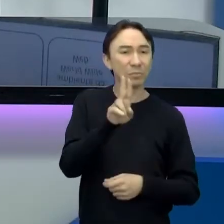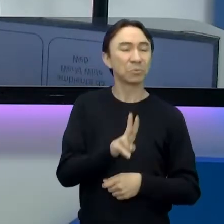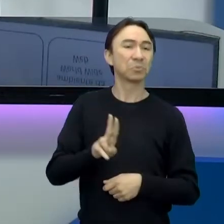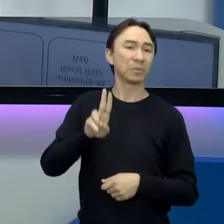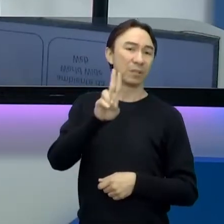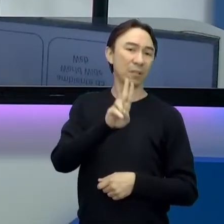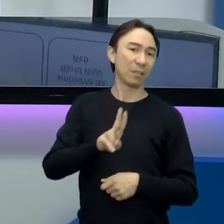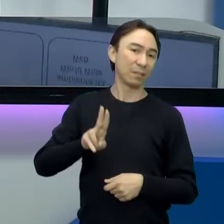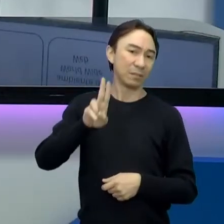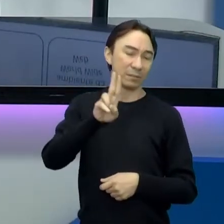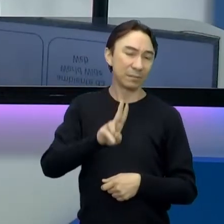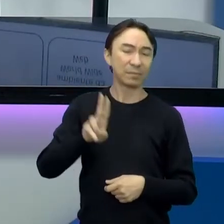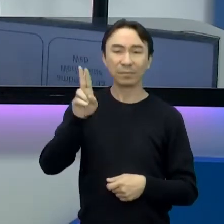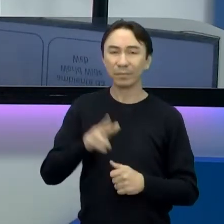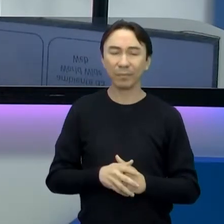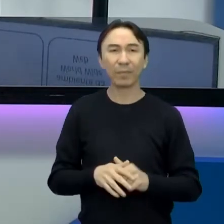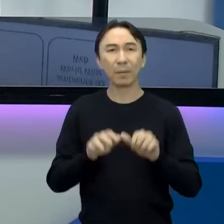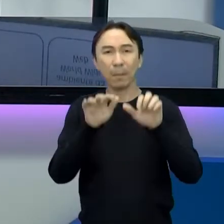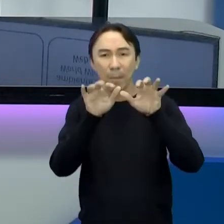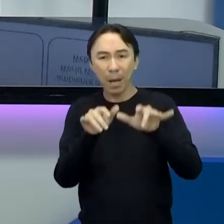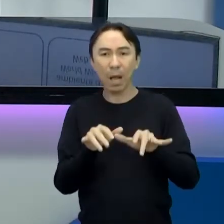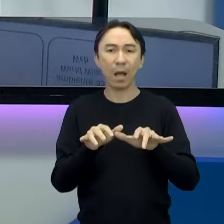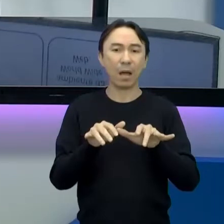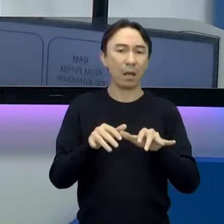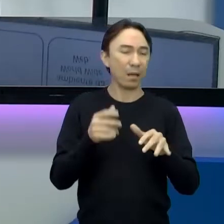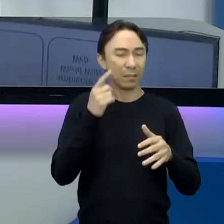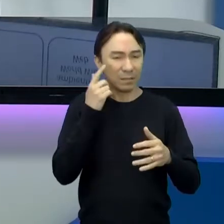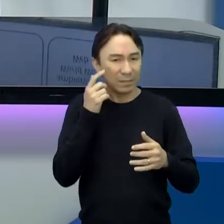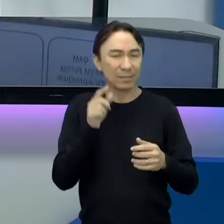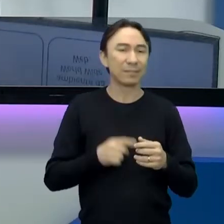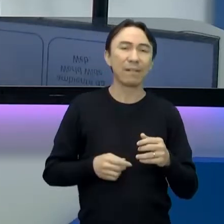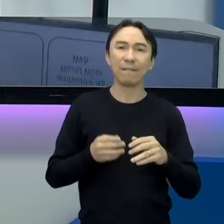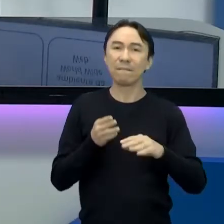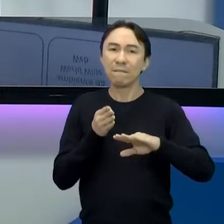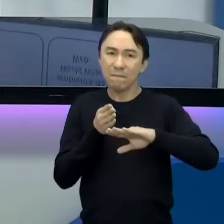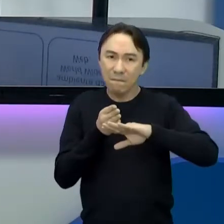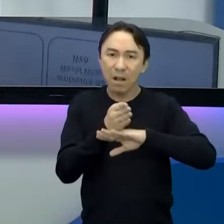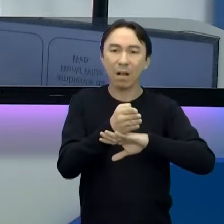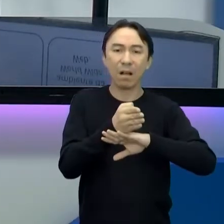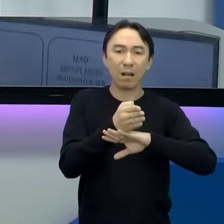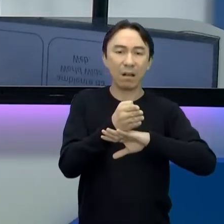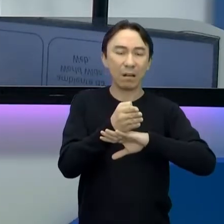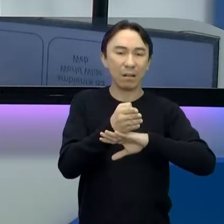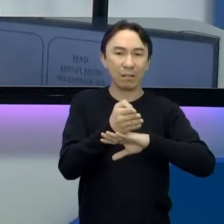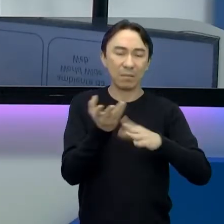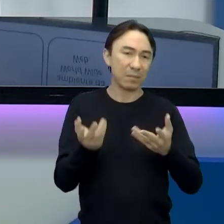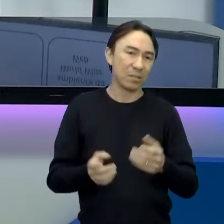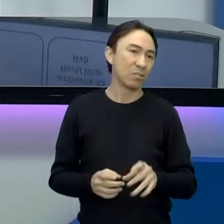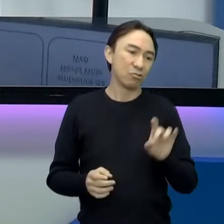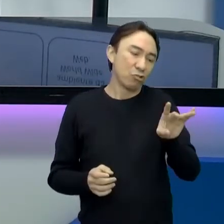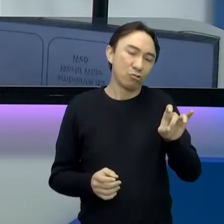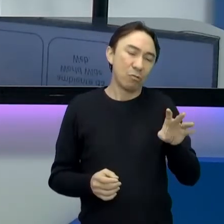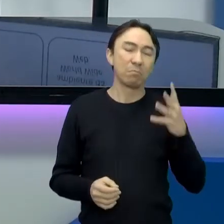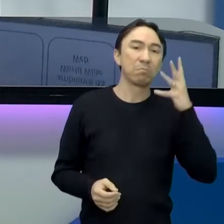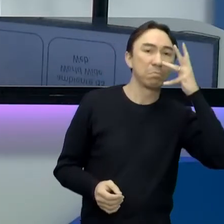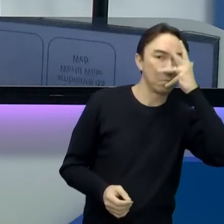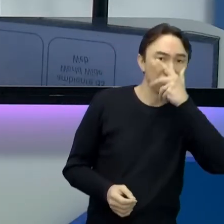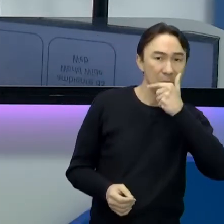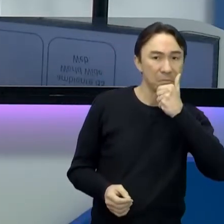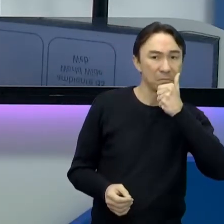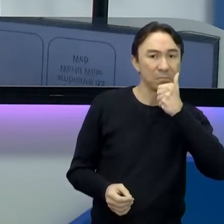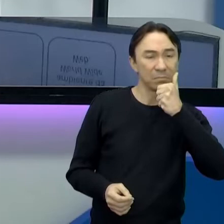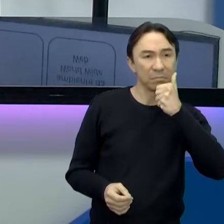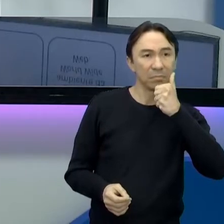escrever, de visualizar, de ter acesso, mas ser bonito. É um